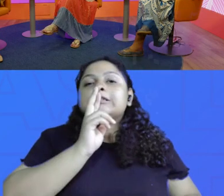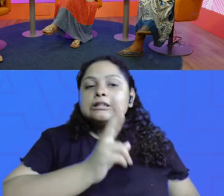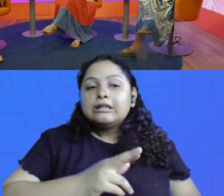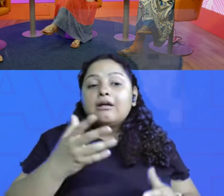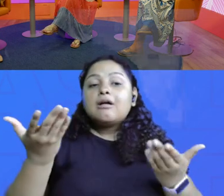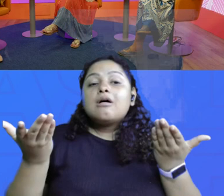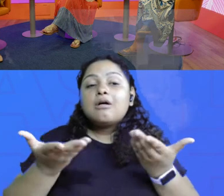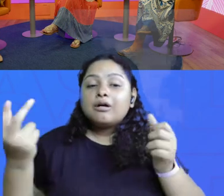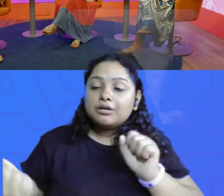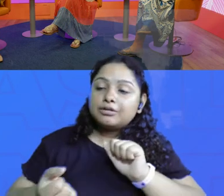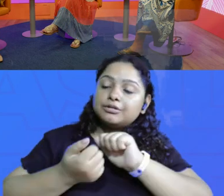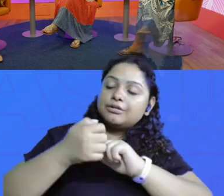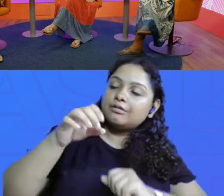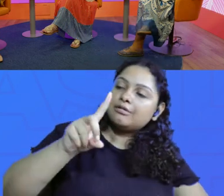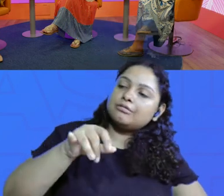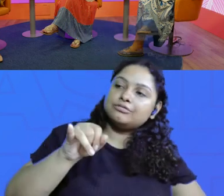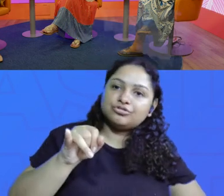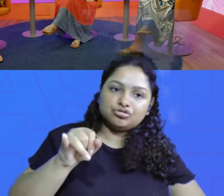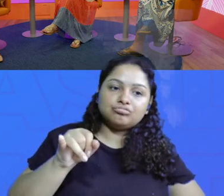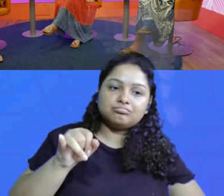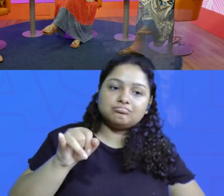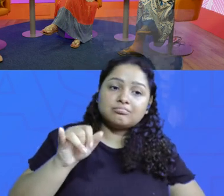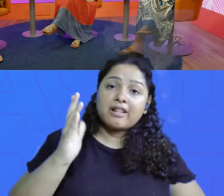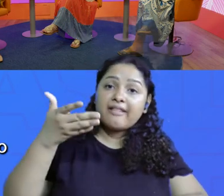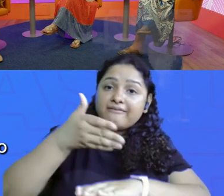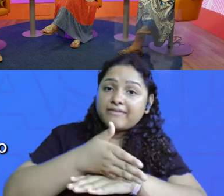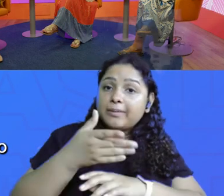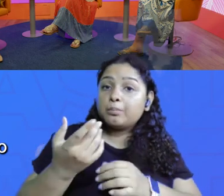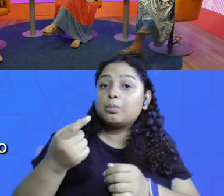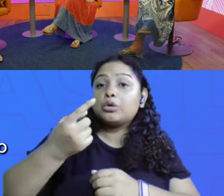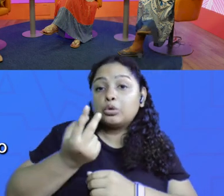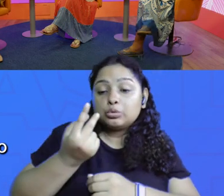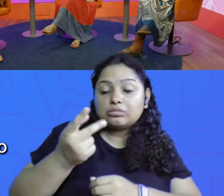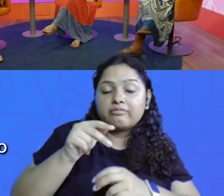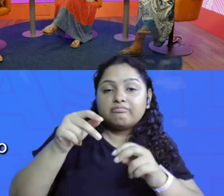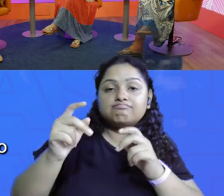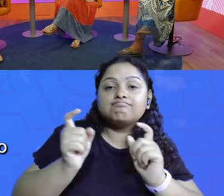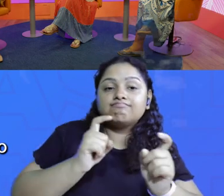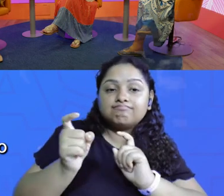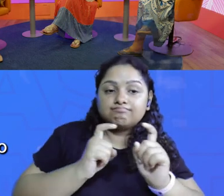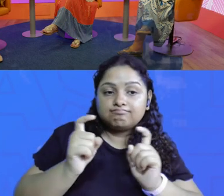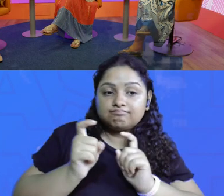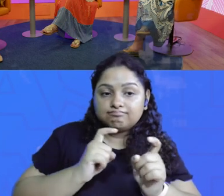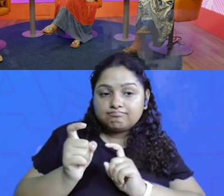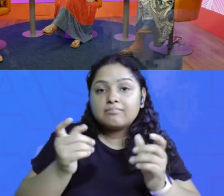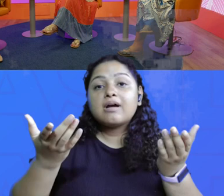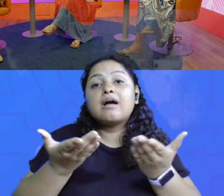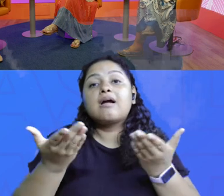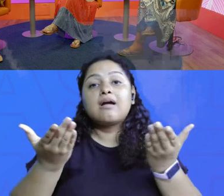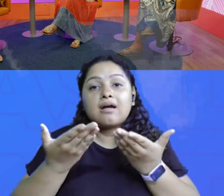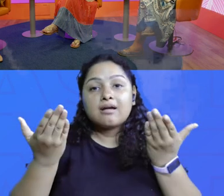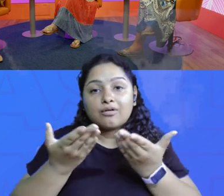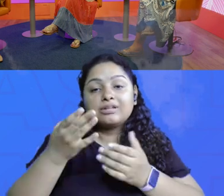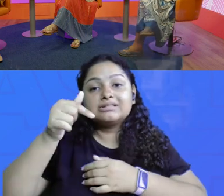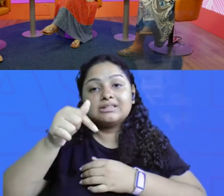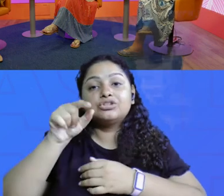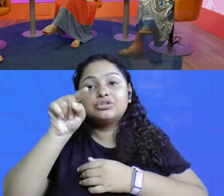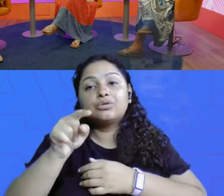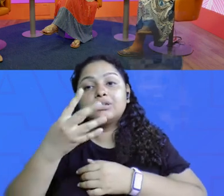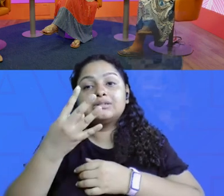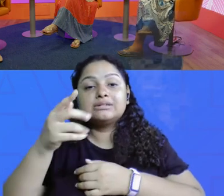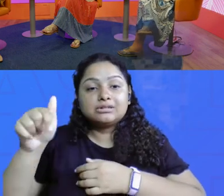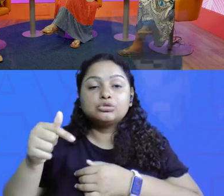e agora eu estou aqui com a Di, ela veio aqui porque a gente vai fazer uma reunião agora, dezenove e quarenta